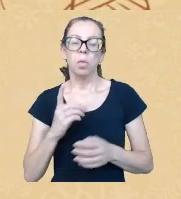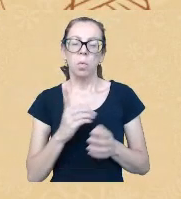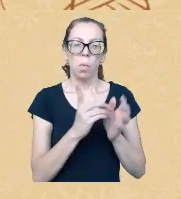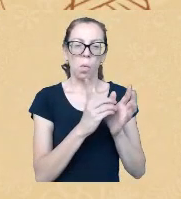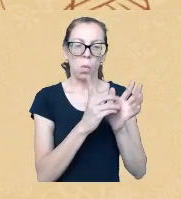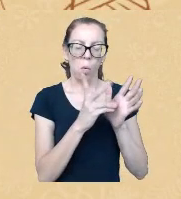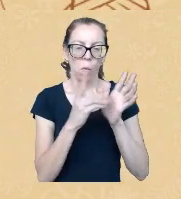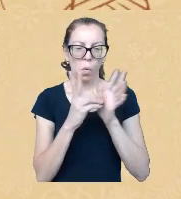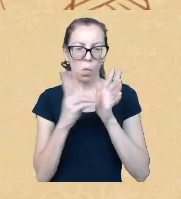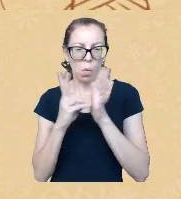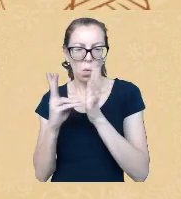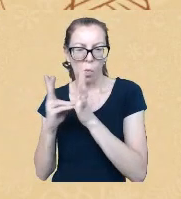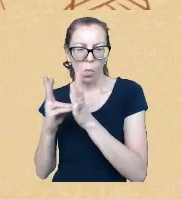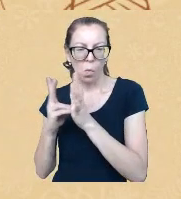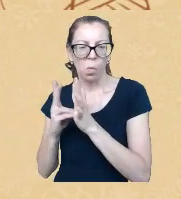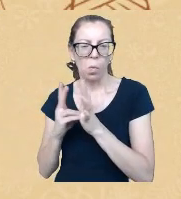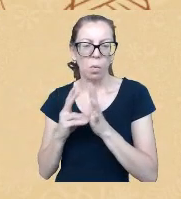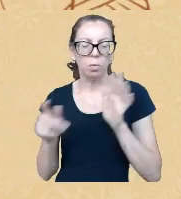próprios operadores desses